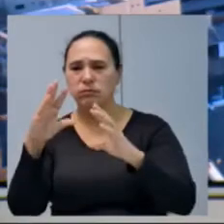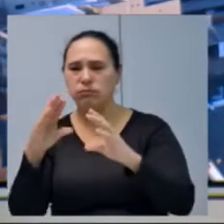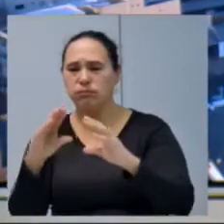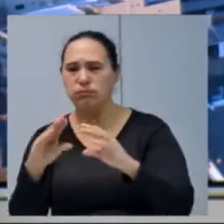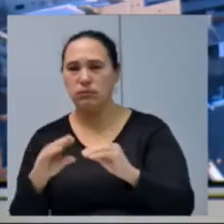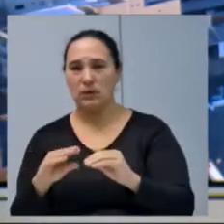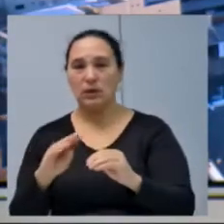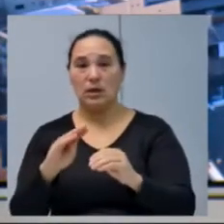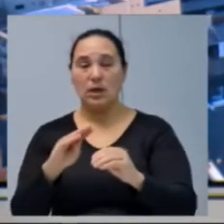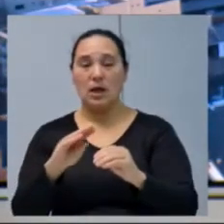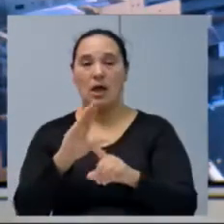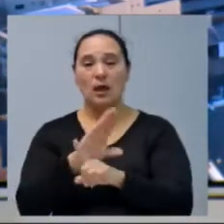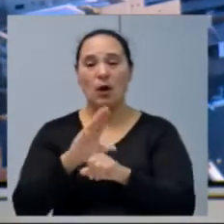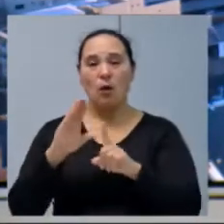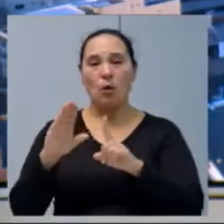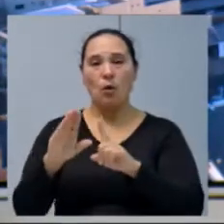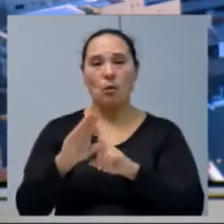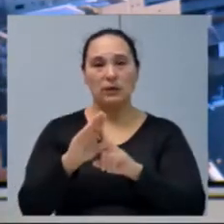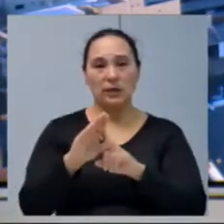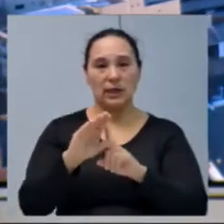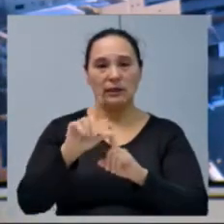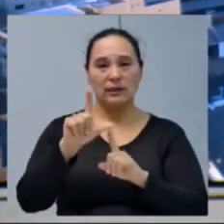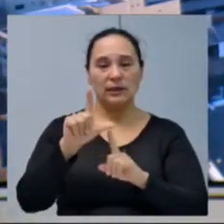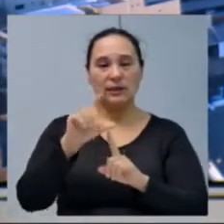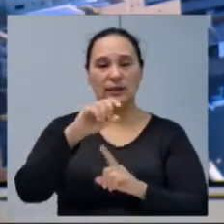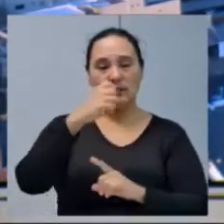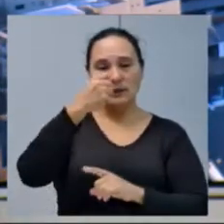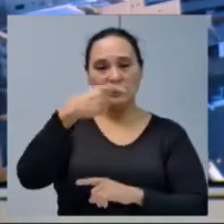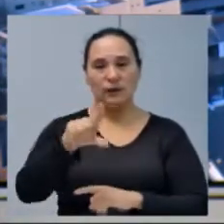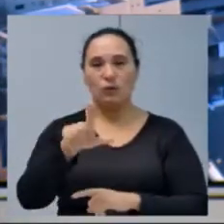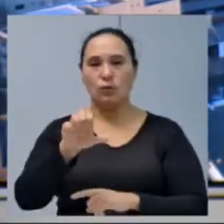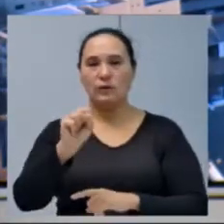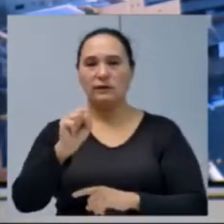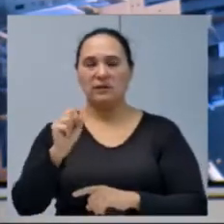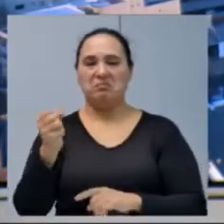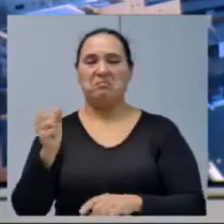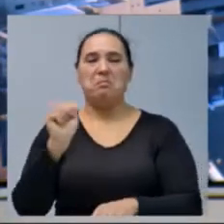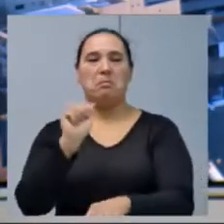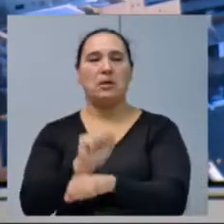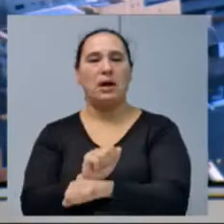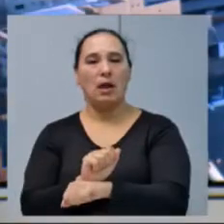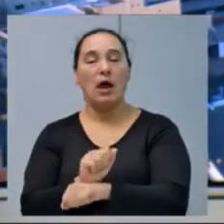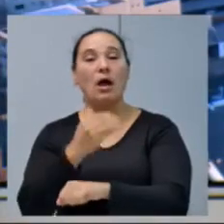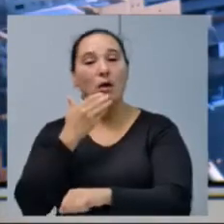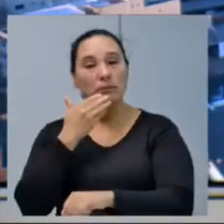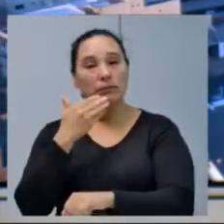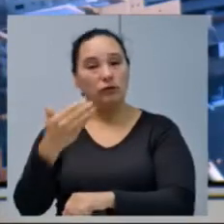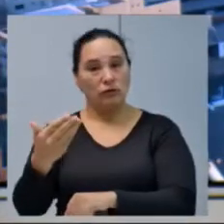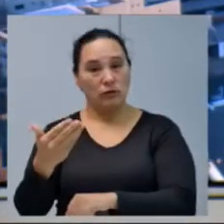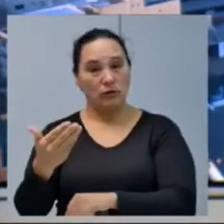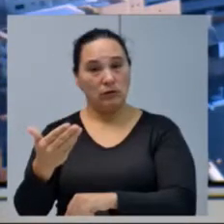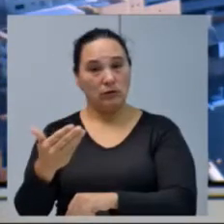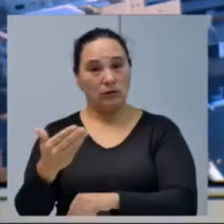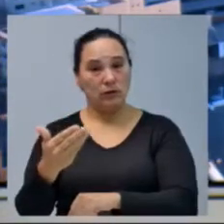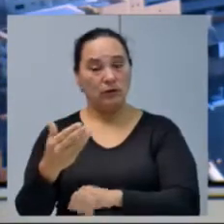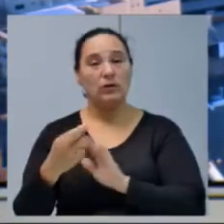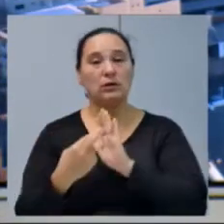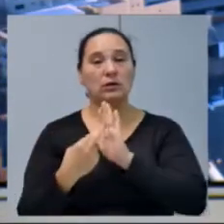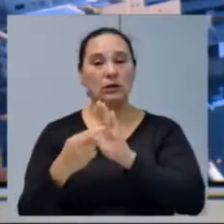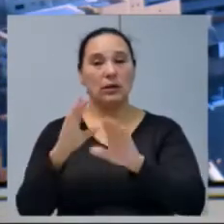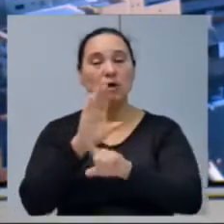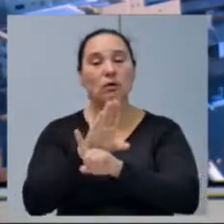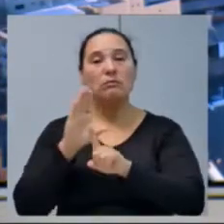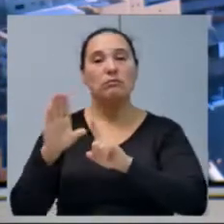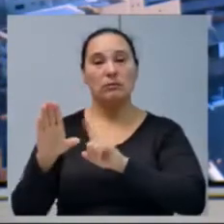comunidade São Luís, há anos e anos está abandonada. É um pedido aí dos representantes da